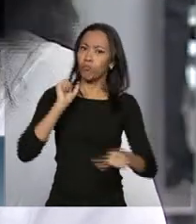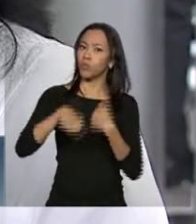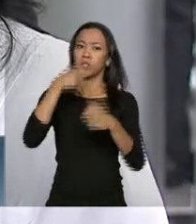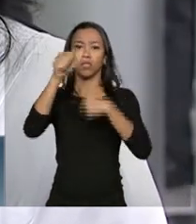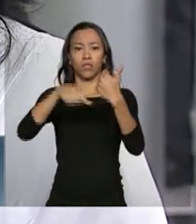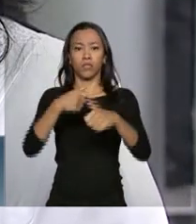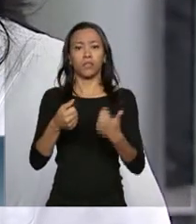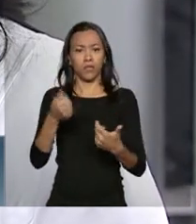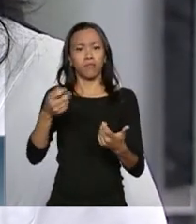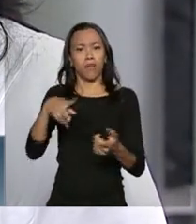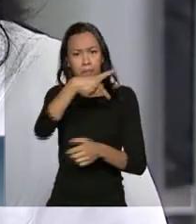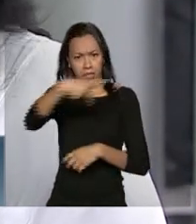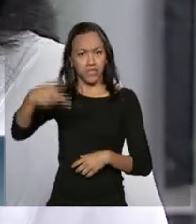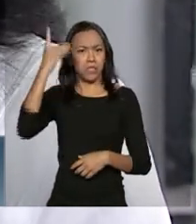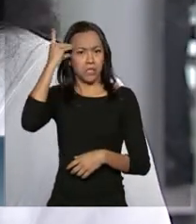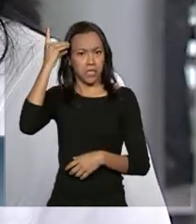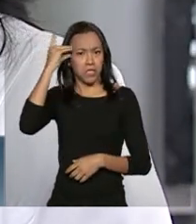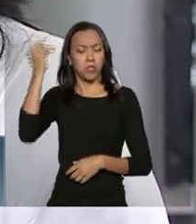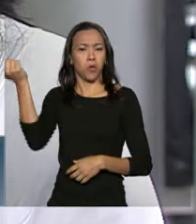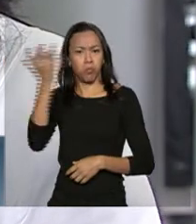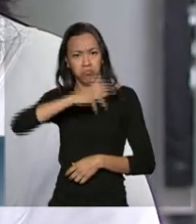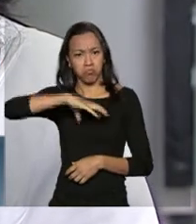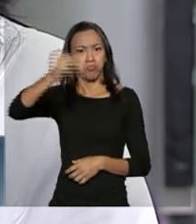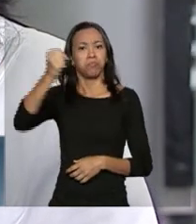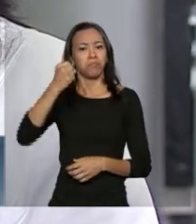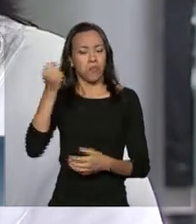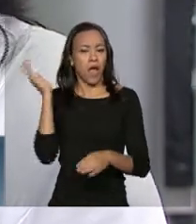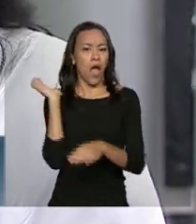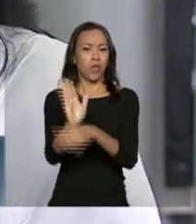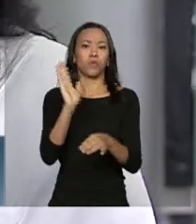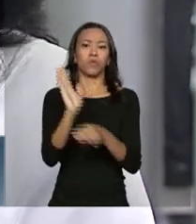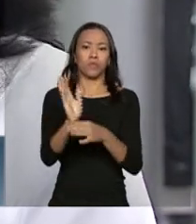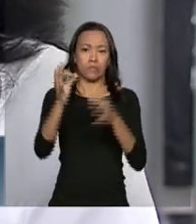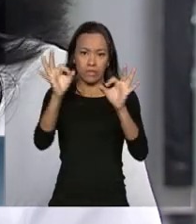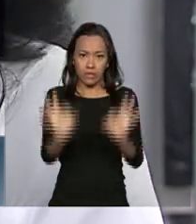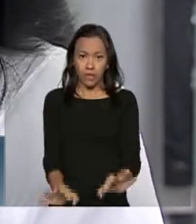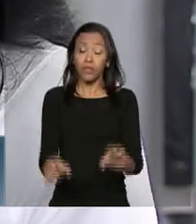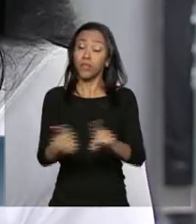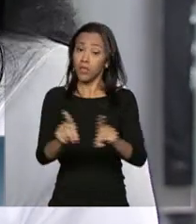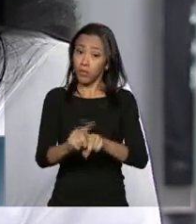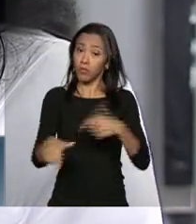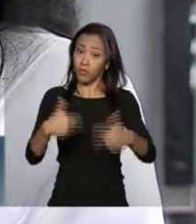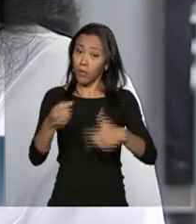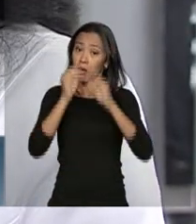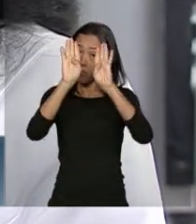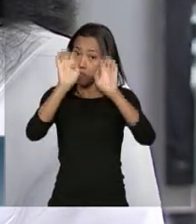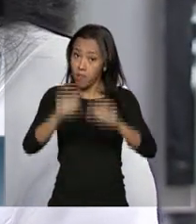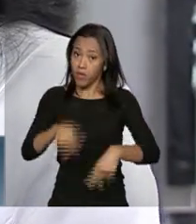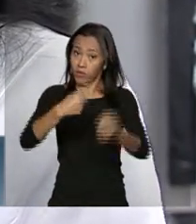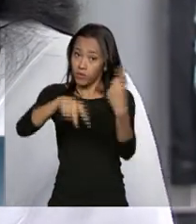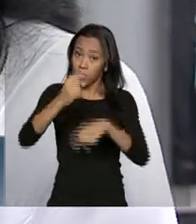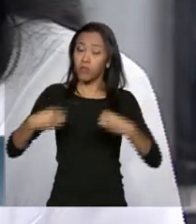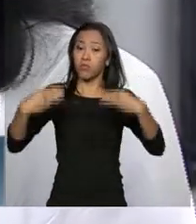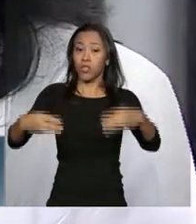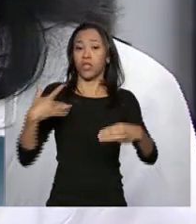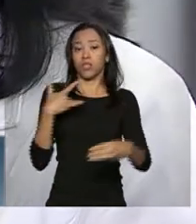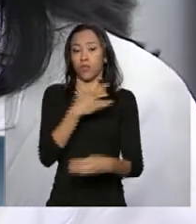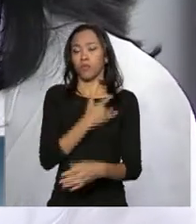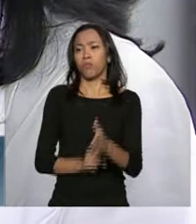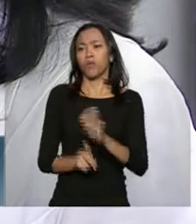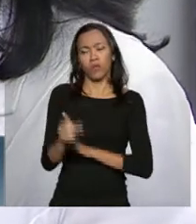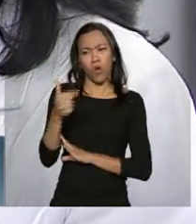acerto da presidente na política de saúde para a atenção básica e do Ministério da Saúde. A senhora espera que outros médicos